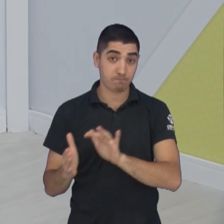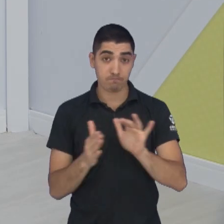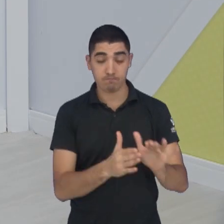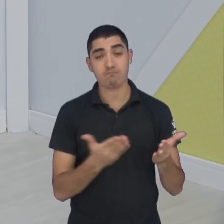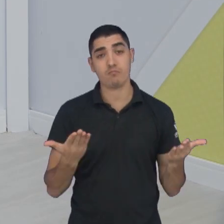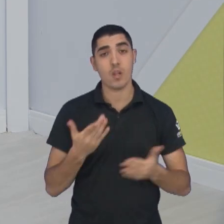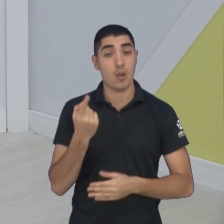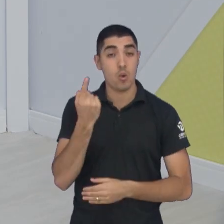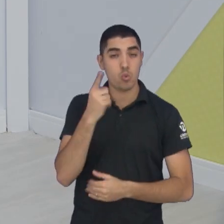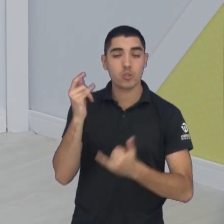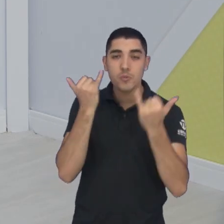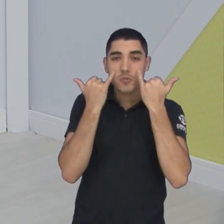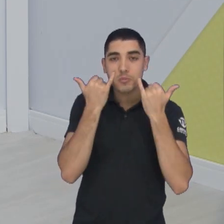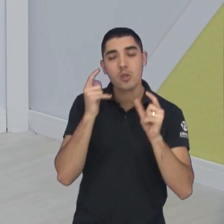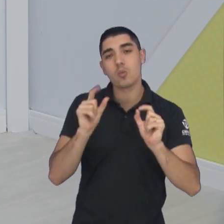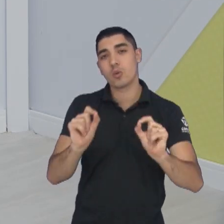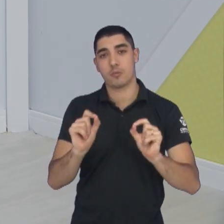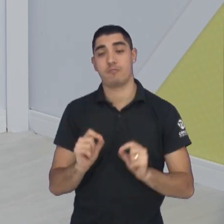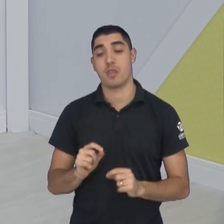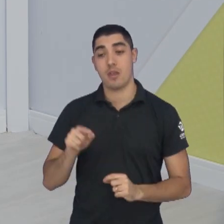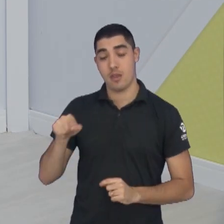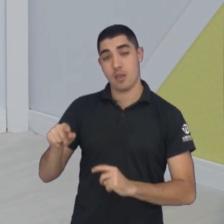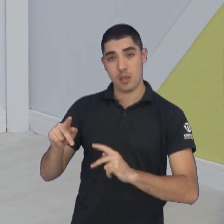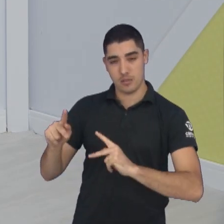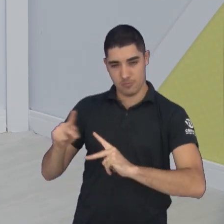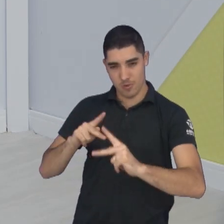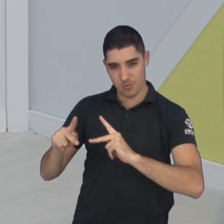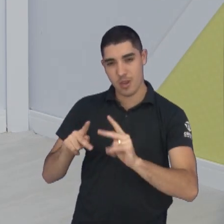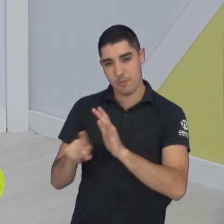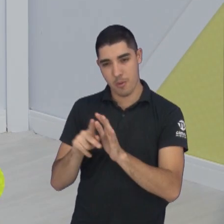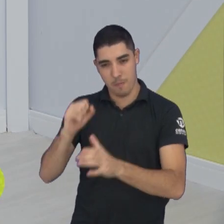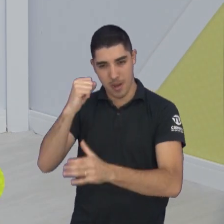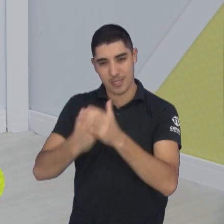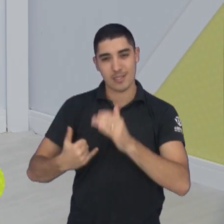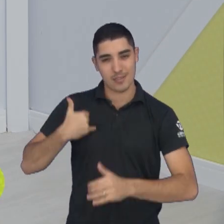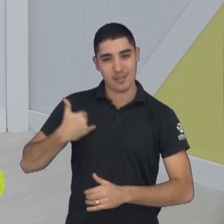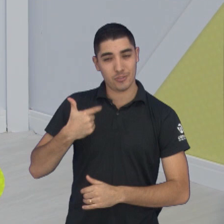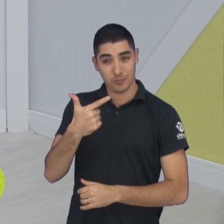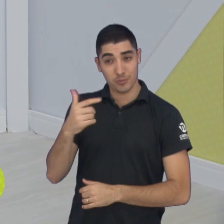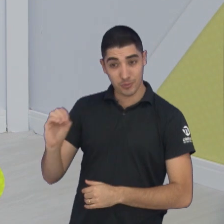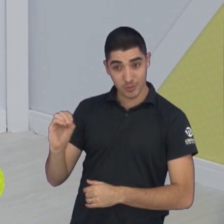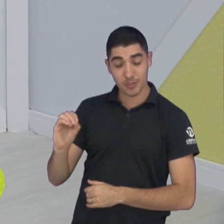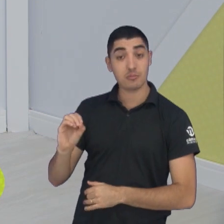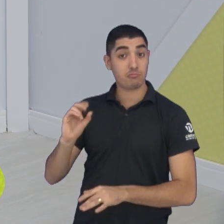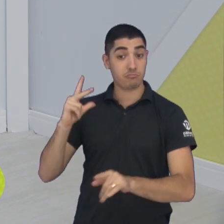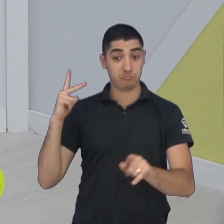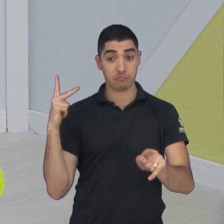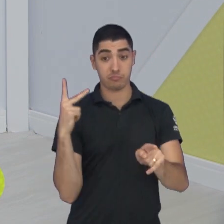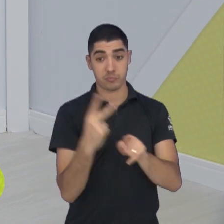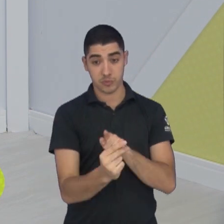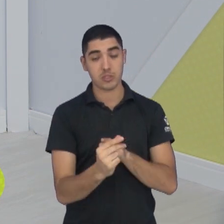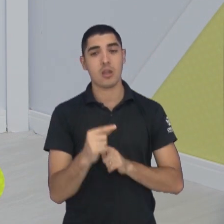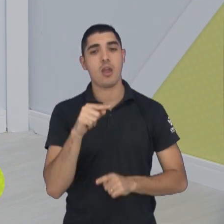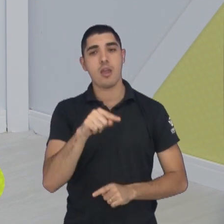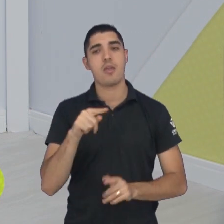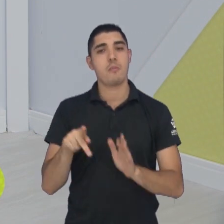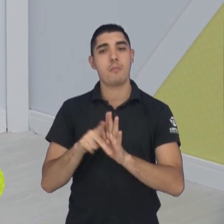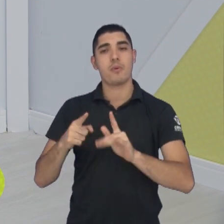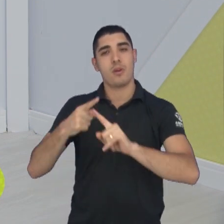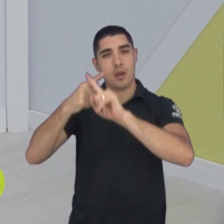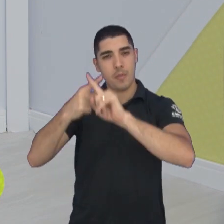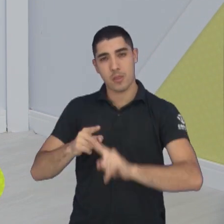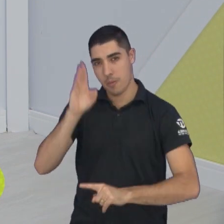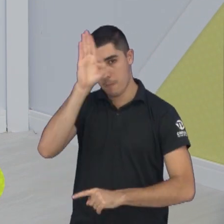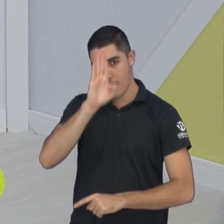Vamos fechar esse primeiro bloco, olha só, São José Basquetebol Feminino Sub-20 venceu sem dificuldades a sua primeira partida do Campeonato